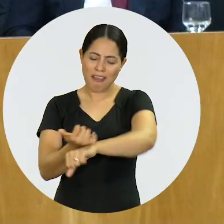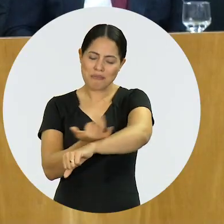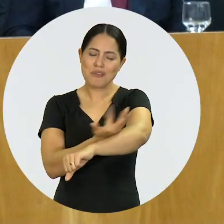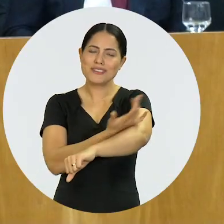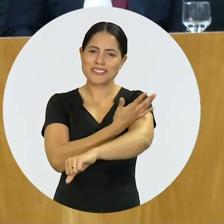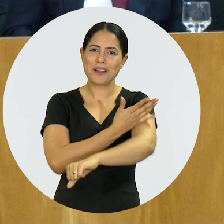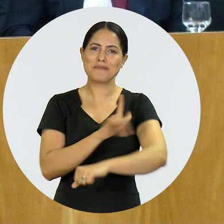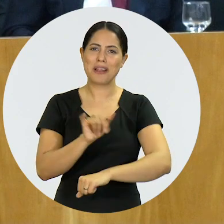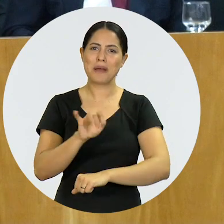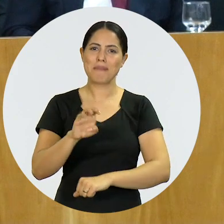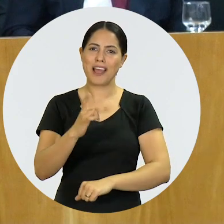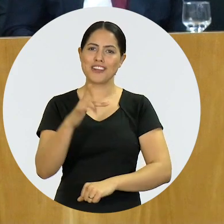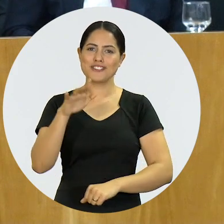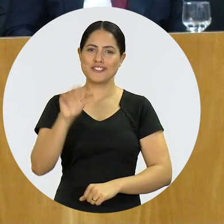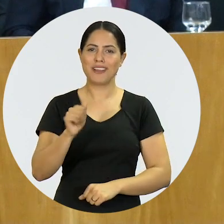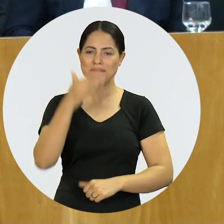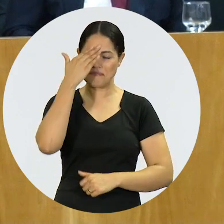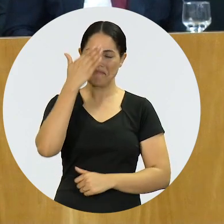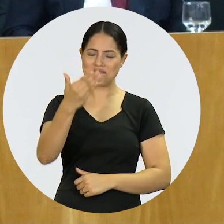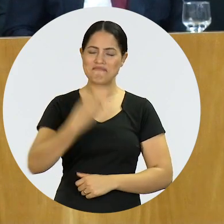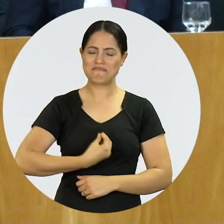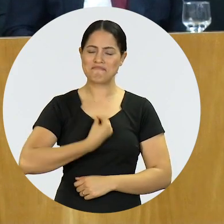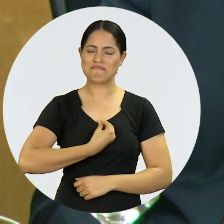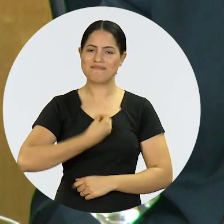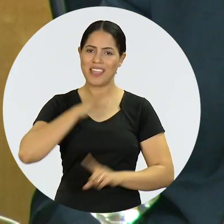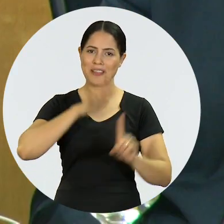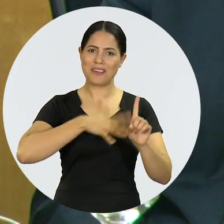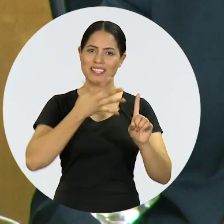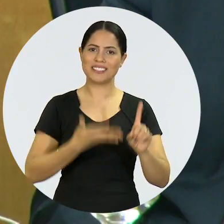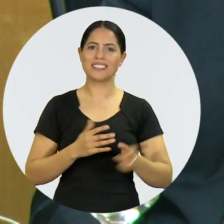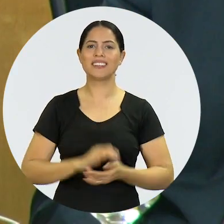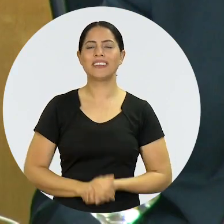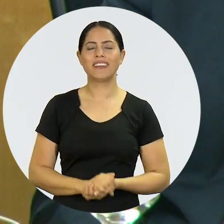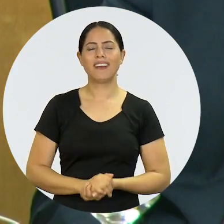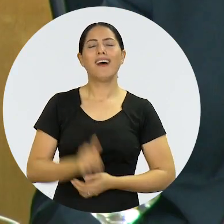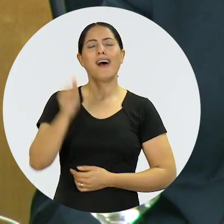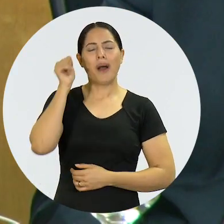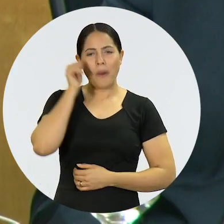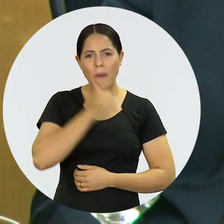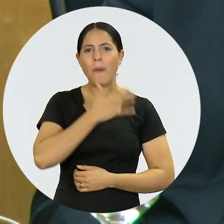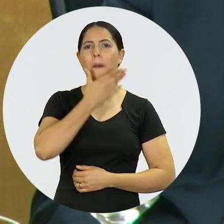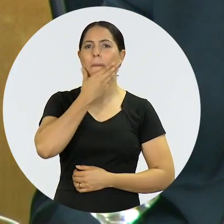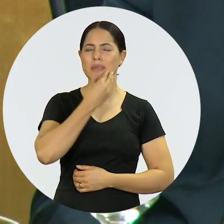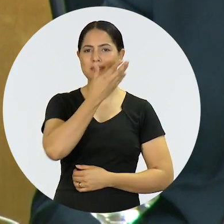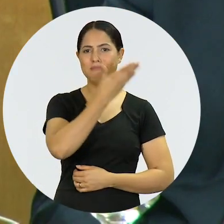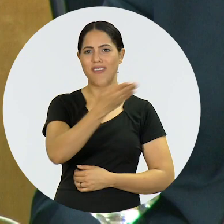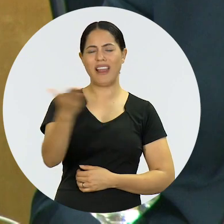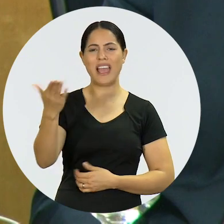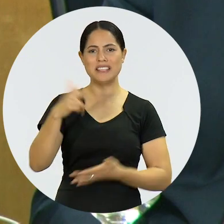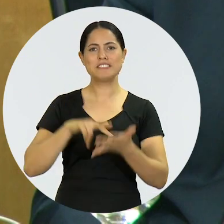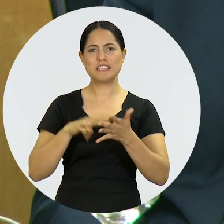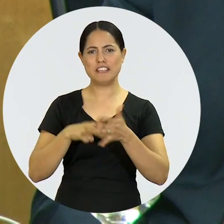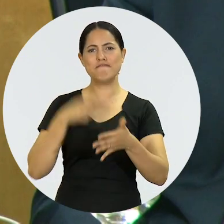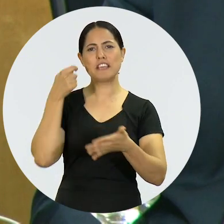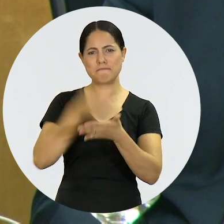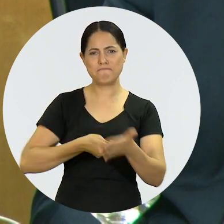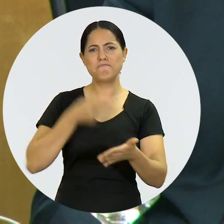Em meio à emoção, Lamarck agradeceu a todos pelo reconhecimento. Homens e mulheres